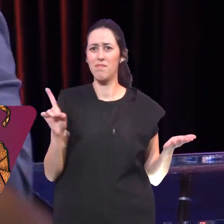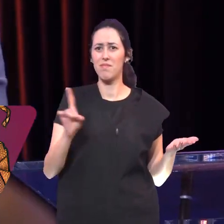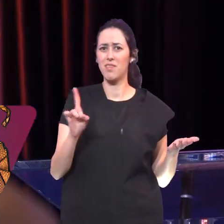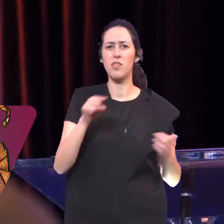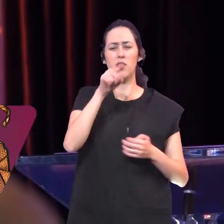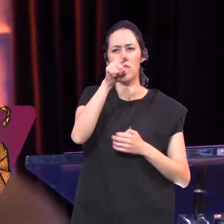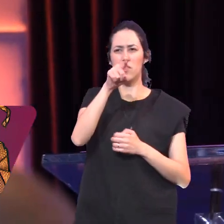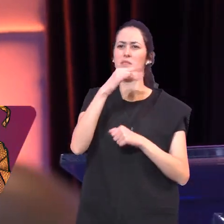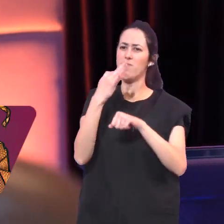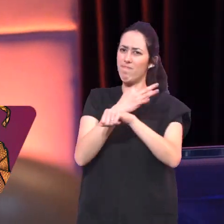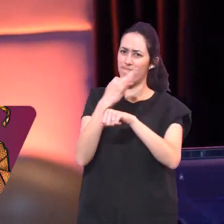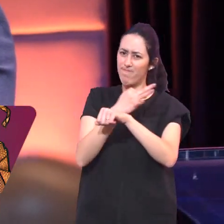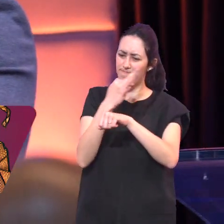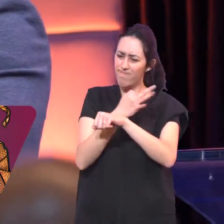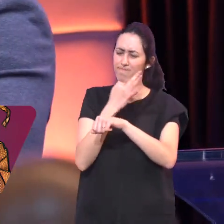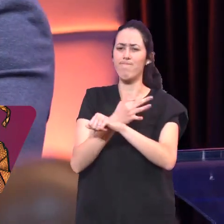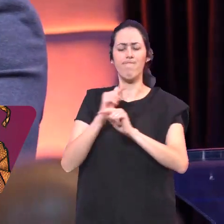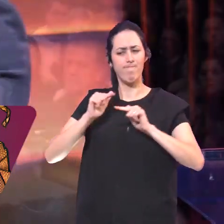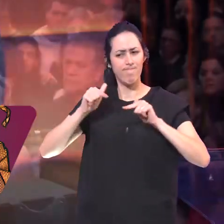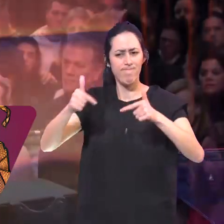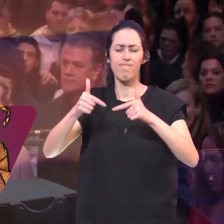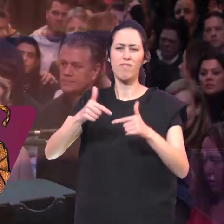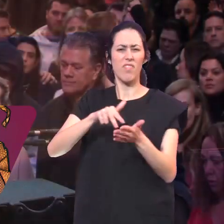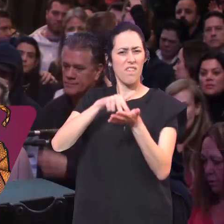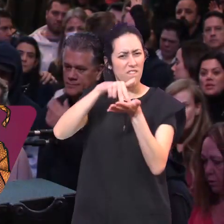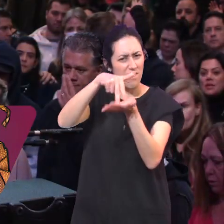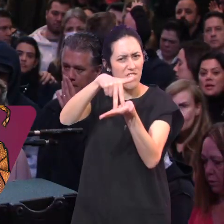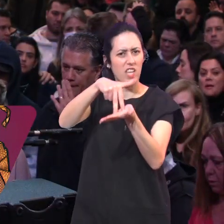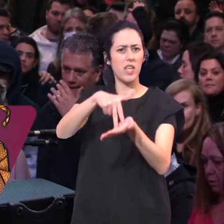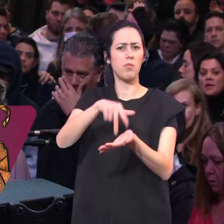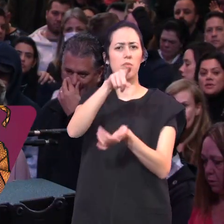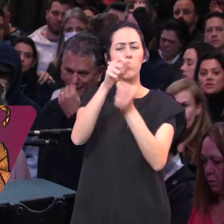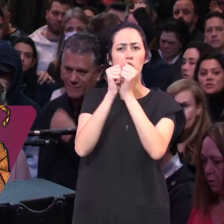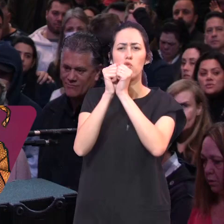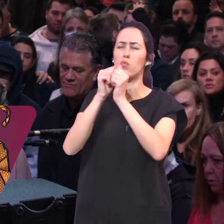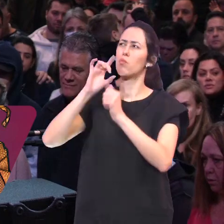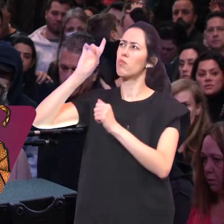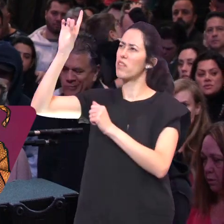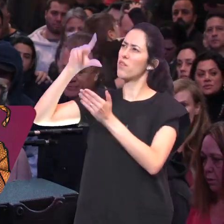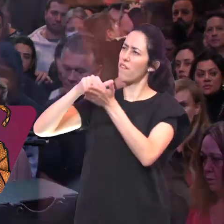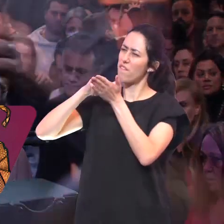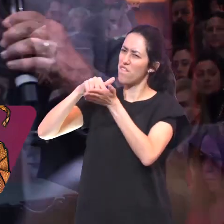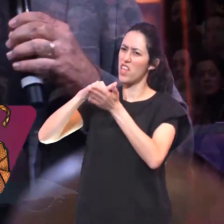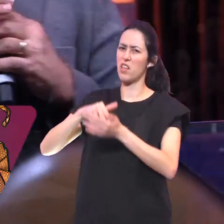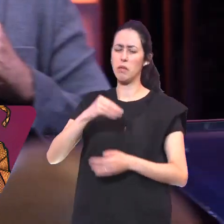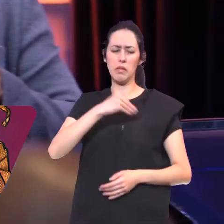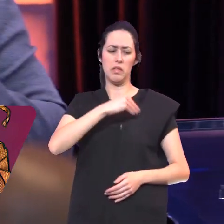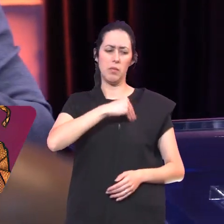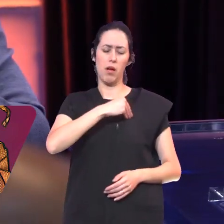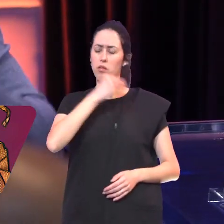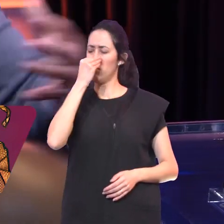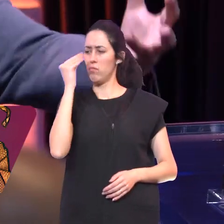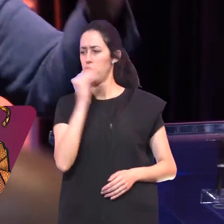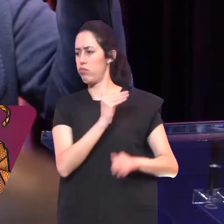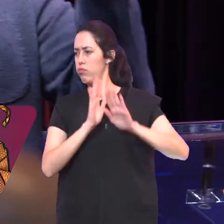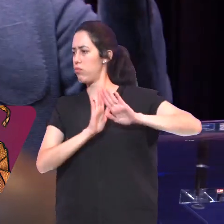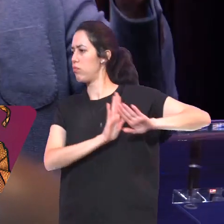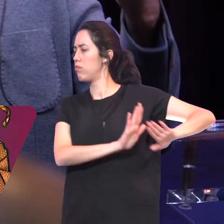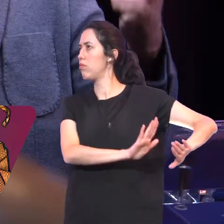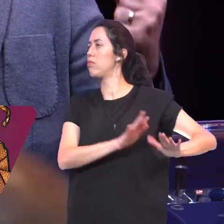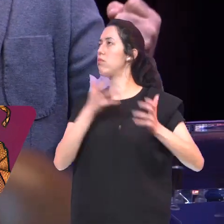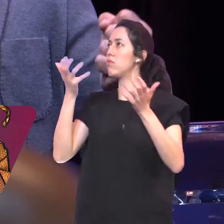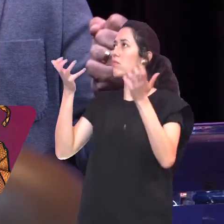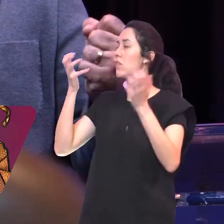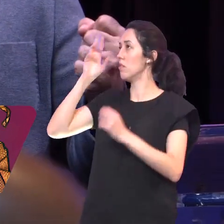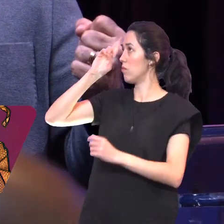Persevere Fique firme Na sua posição com Deus Rejeite o pecado Atraia a